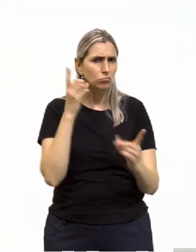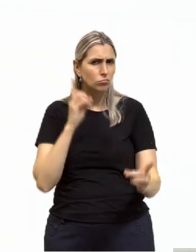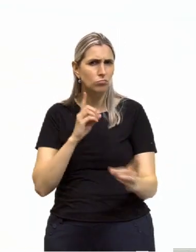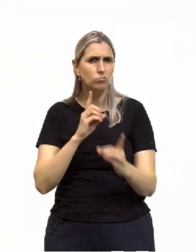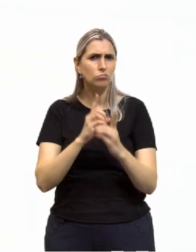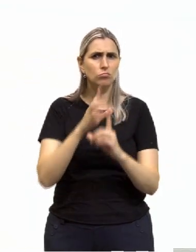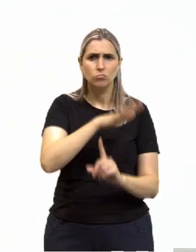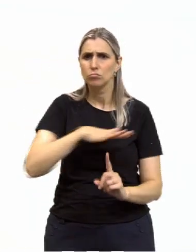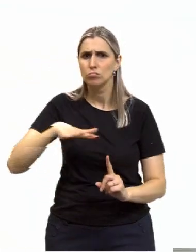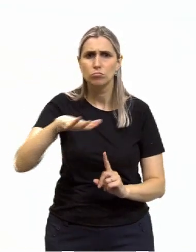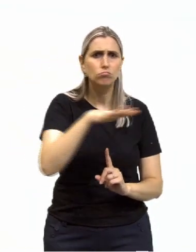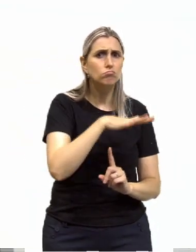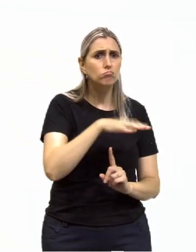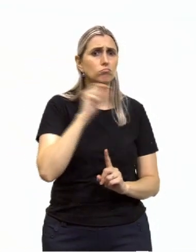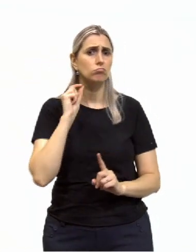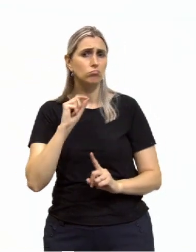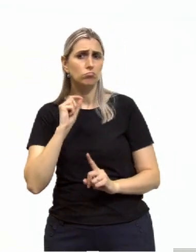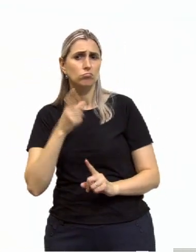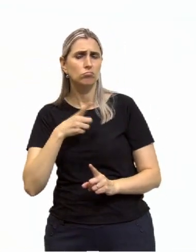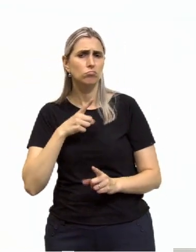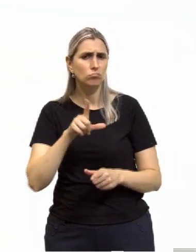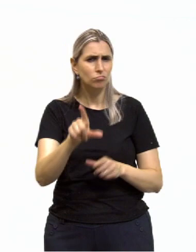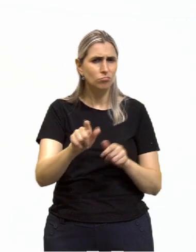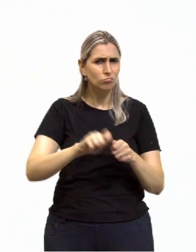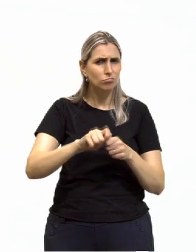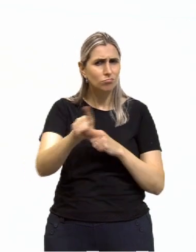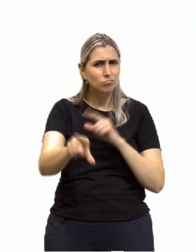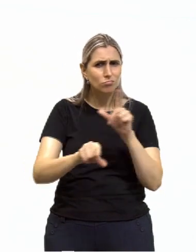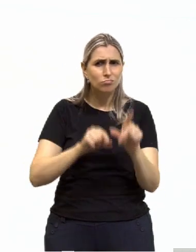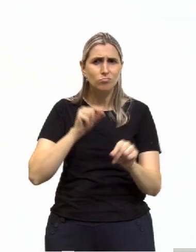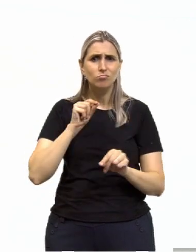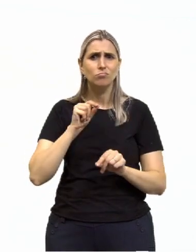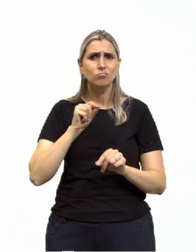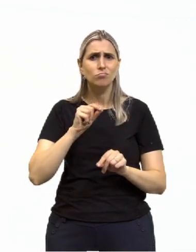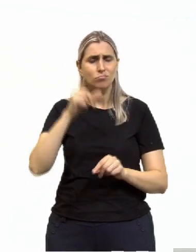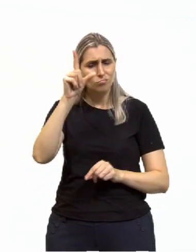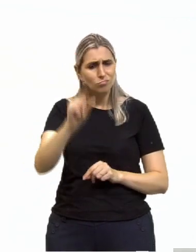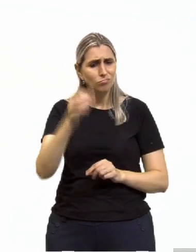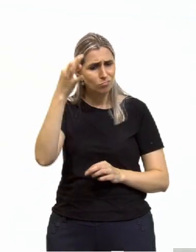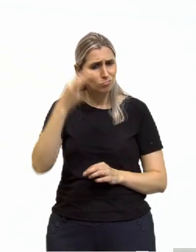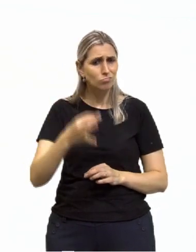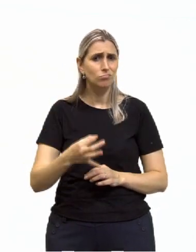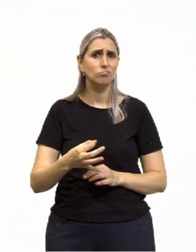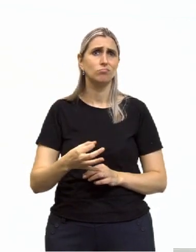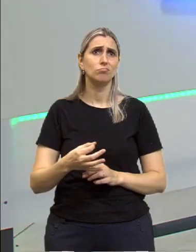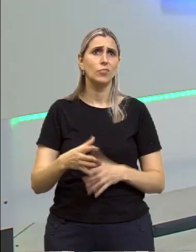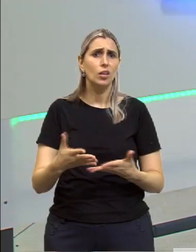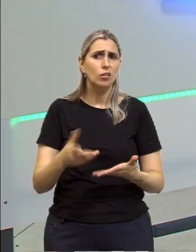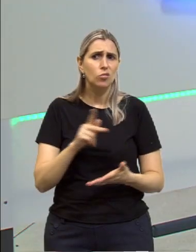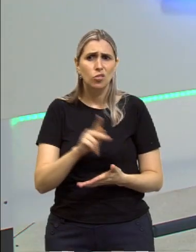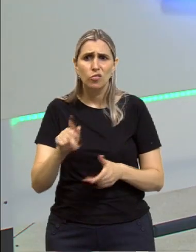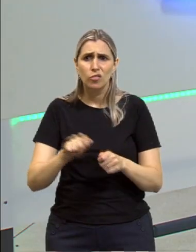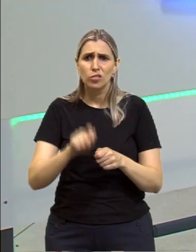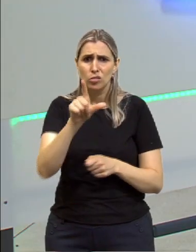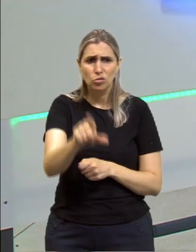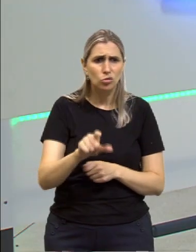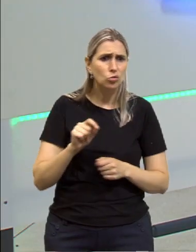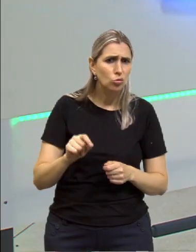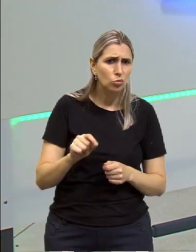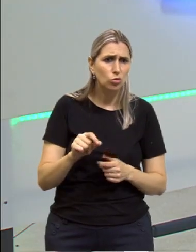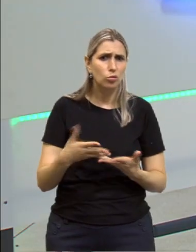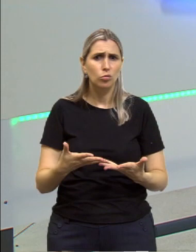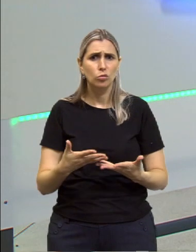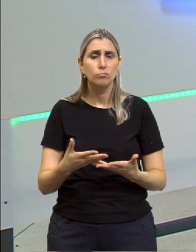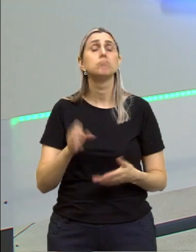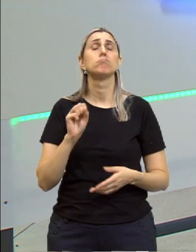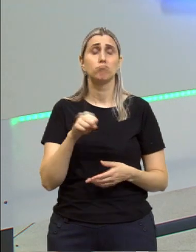situações em que temos de fazer escolhas e tomar decisões. Pera lá, professor, fazer escolhas e tomar decisões?